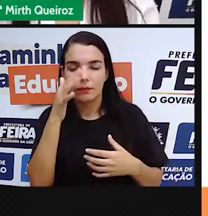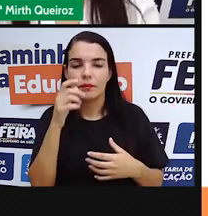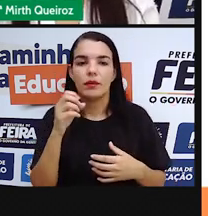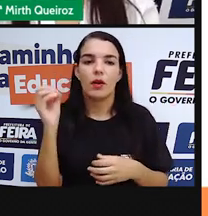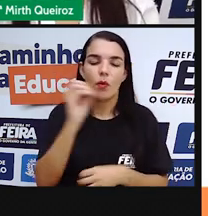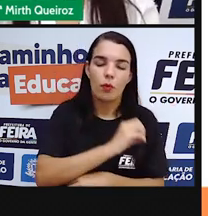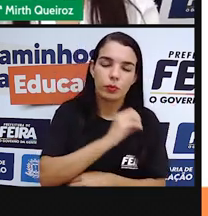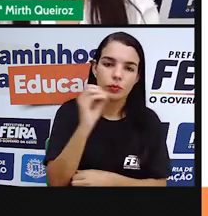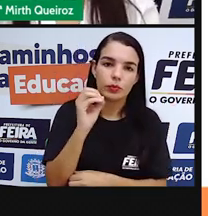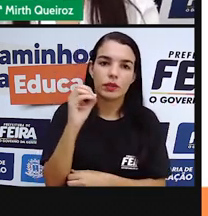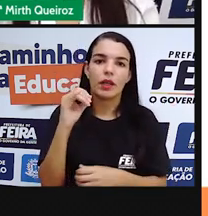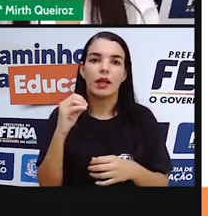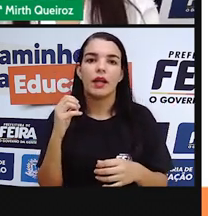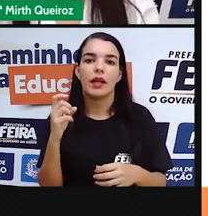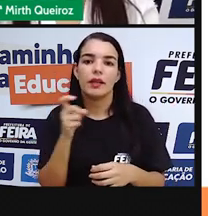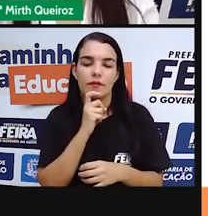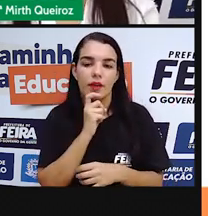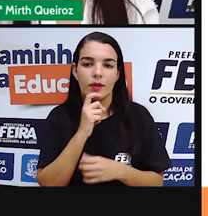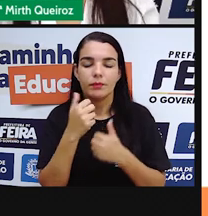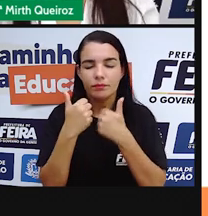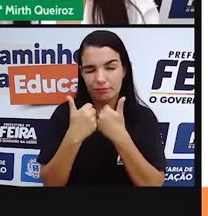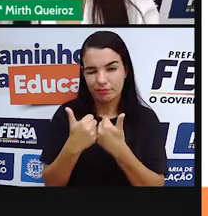semana anterior, tá? Vamos lá?